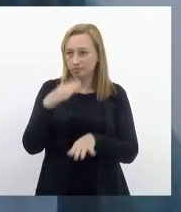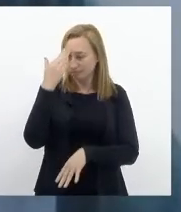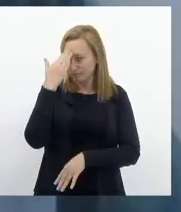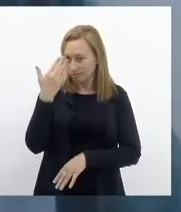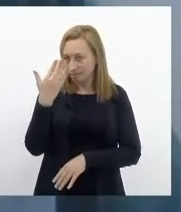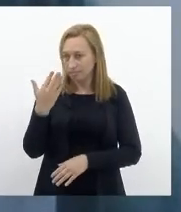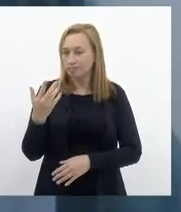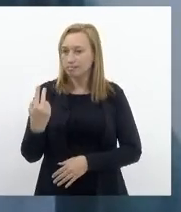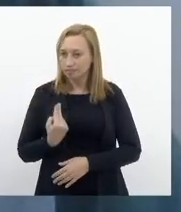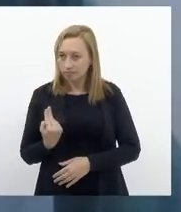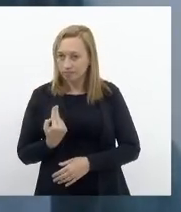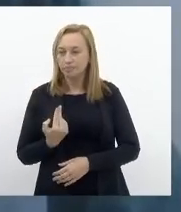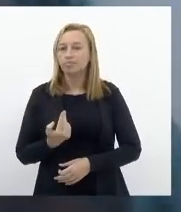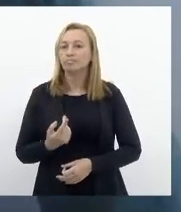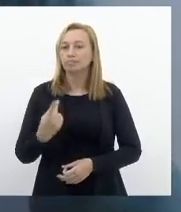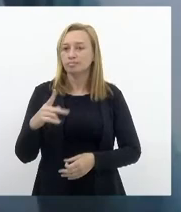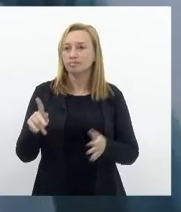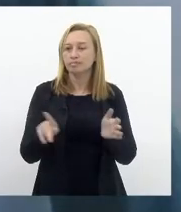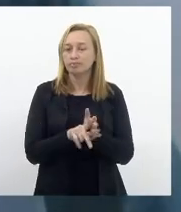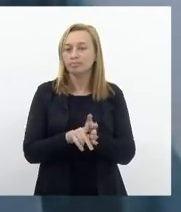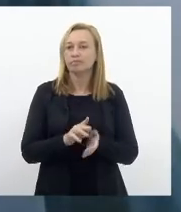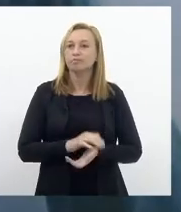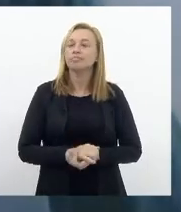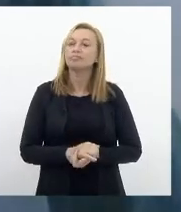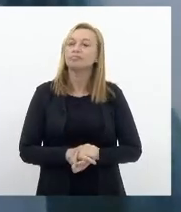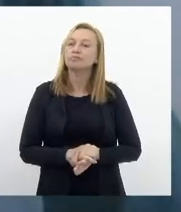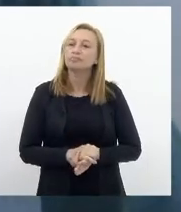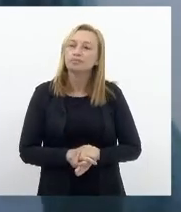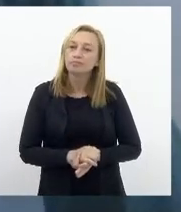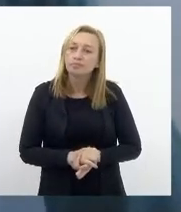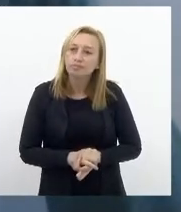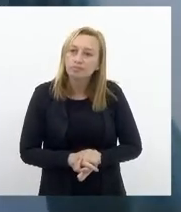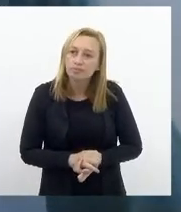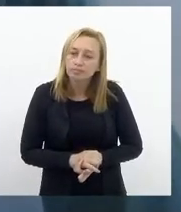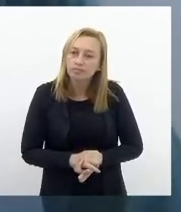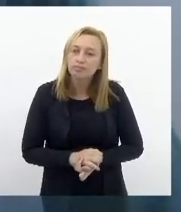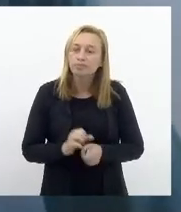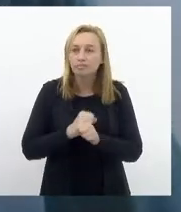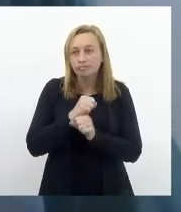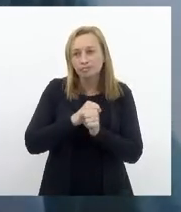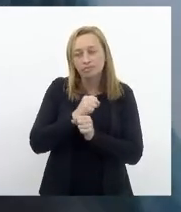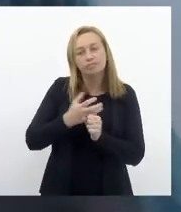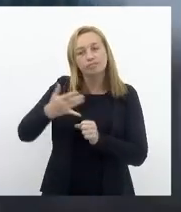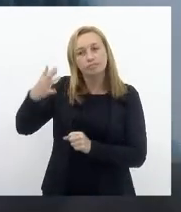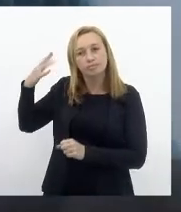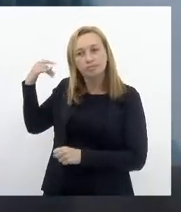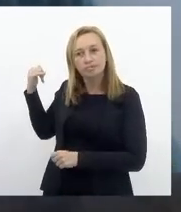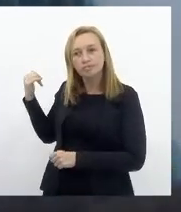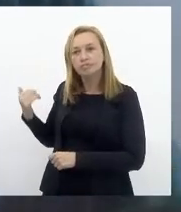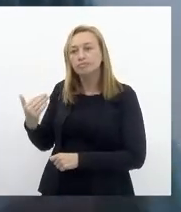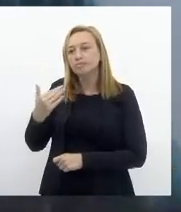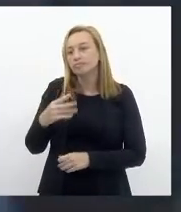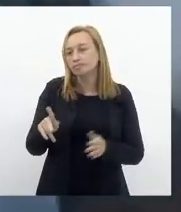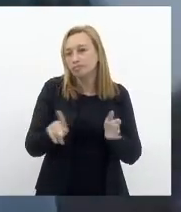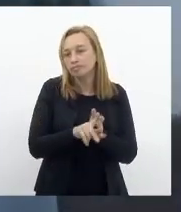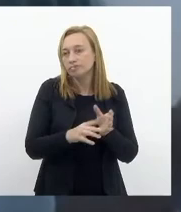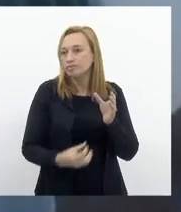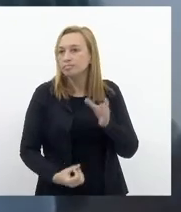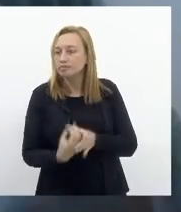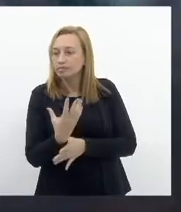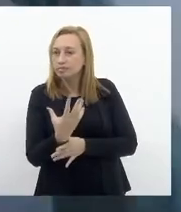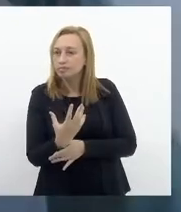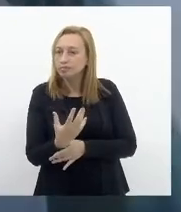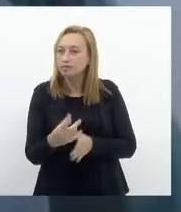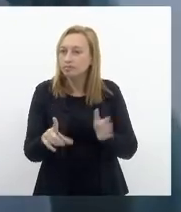à coautoria um importante projeto seu hoje. Vou ao ponto. Há muitos anos atrás, eu fiz um projeto, uma lei,